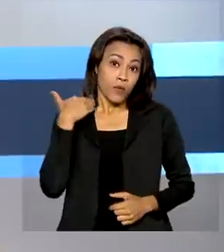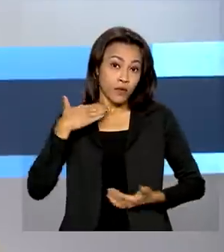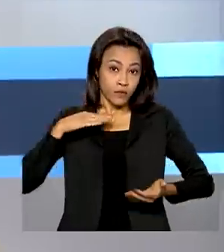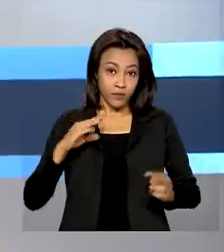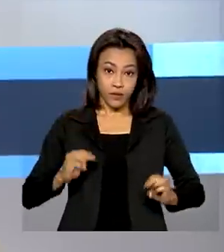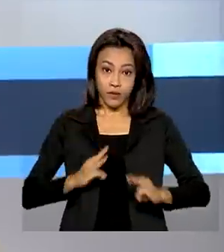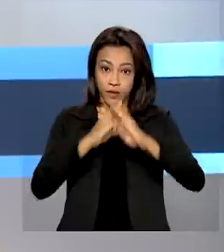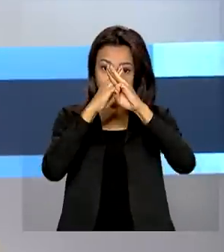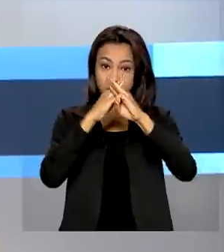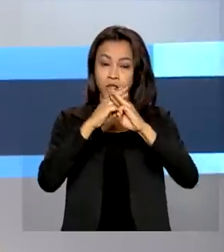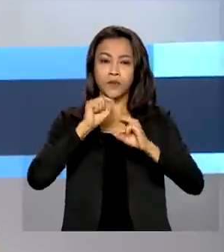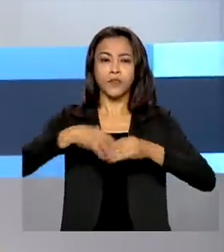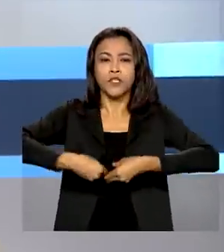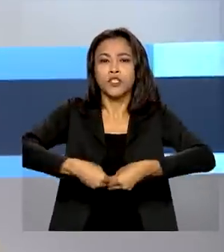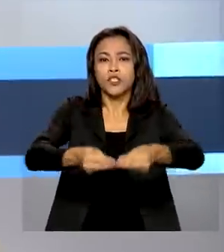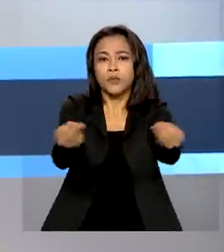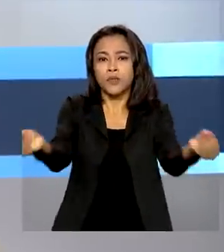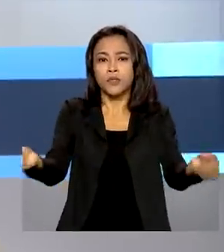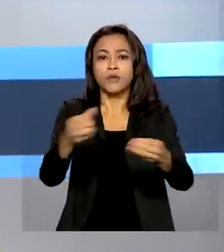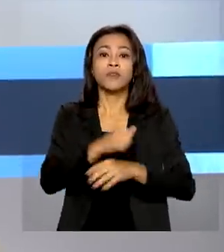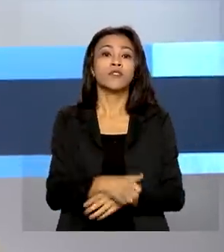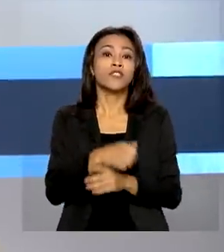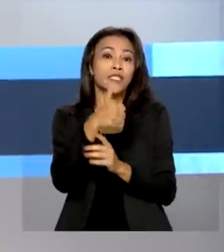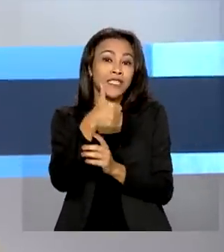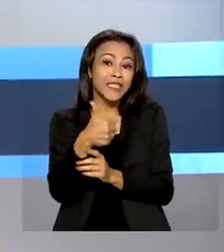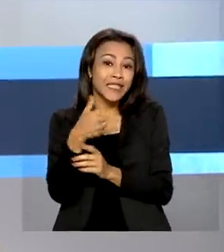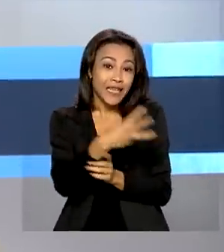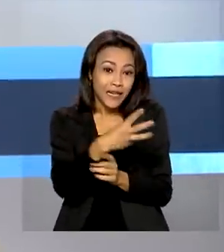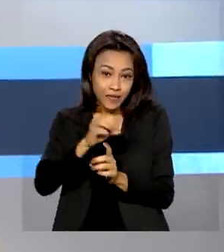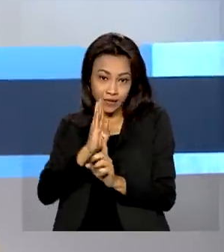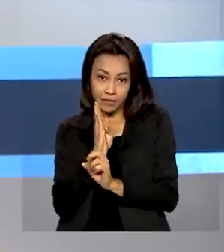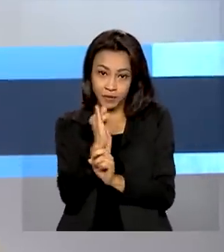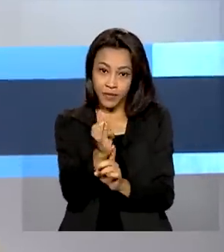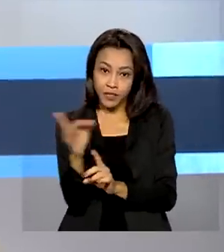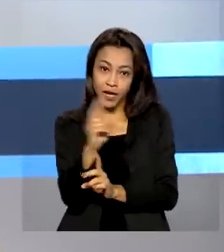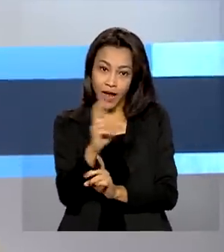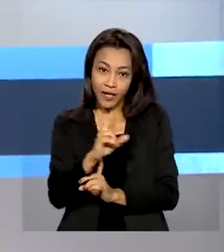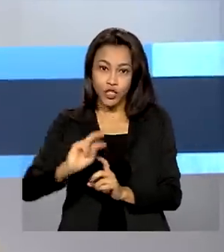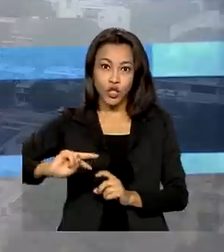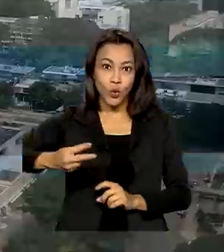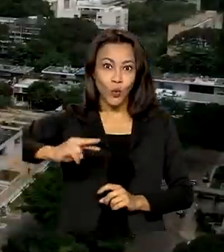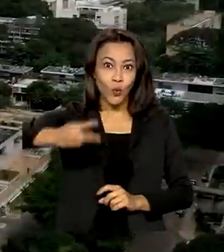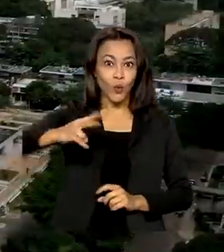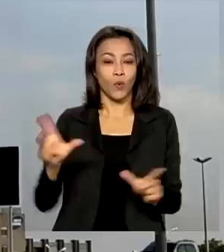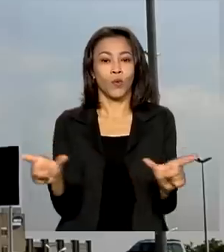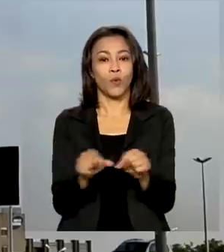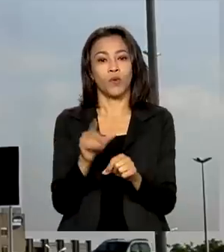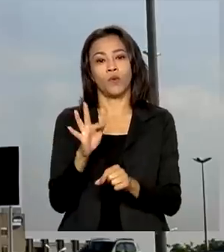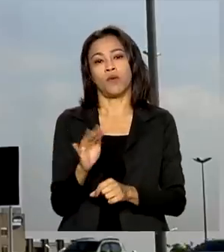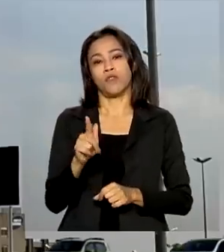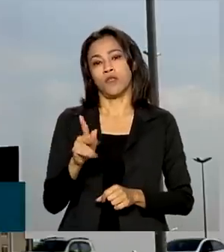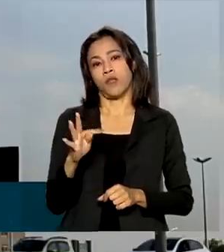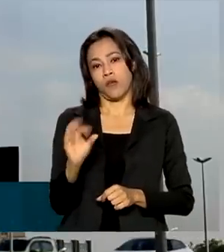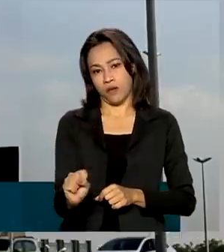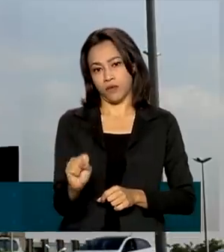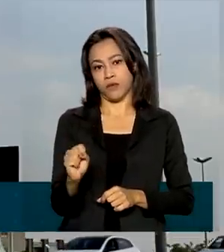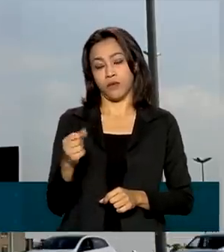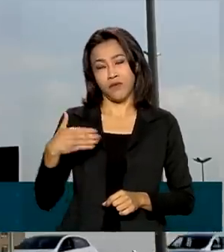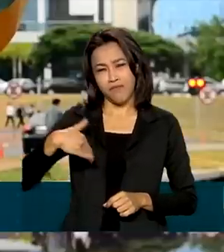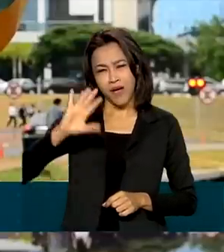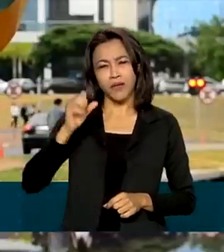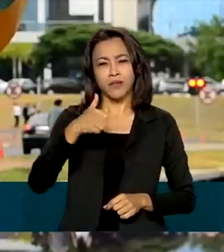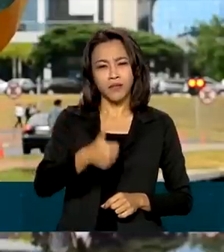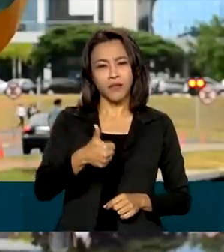distribuição de 13 bilhões de reais de lucro do FGTS, o Fundo de Garantia do Tempo de Serviço. Mais de